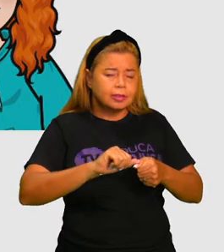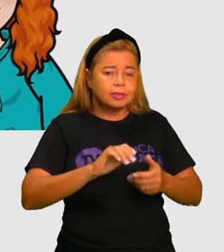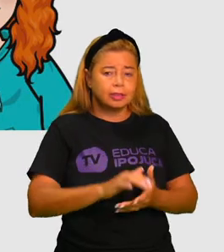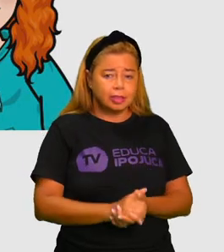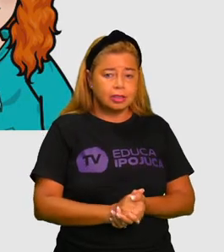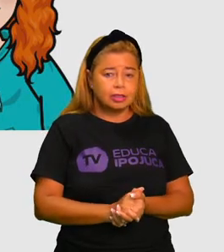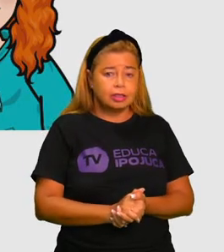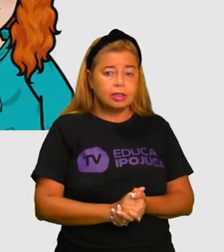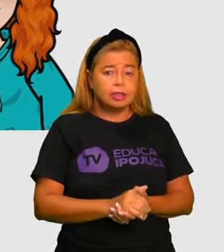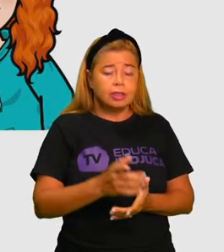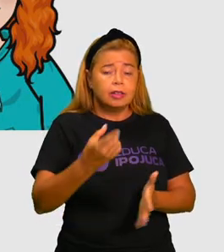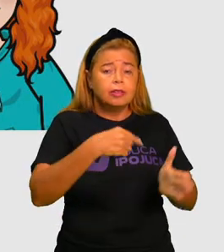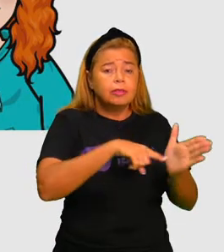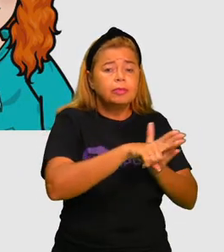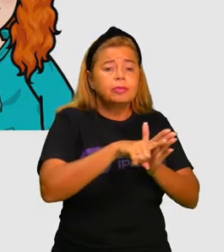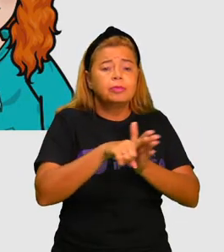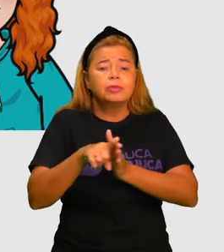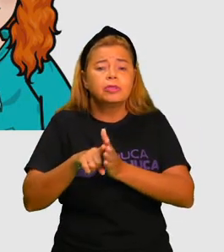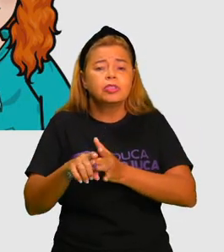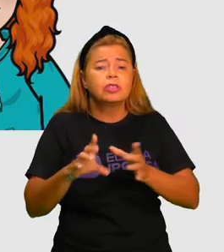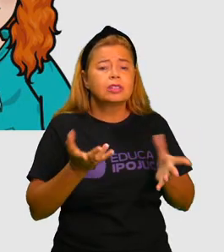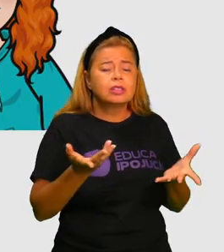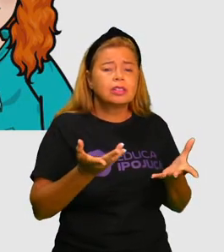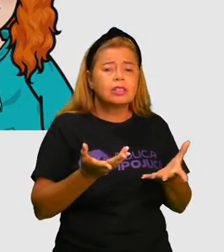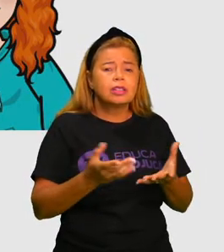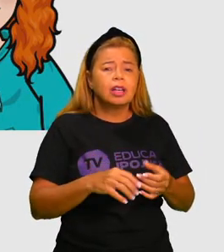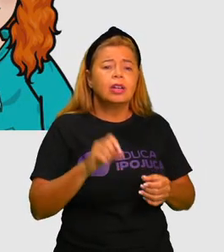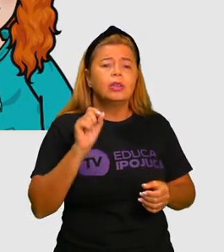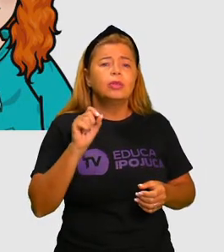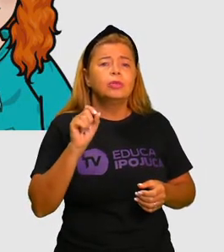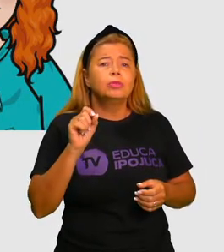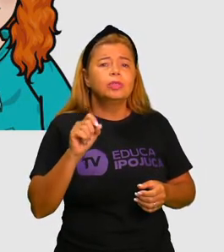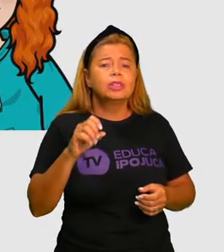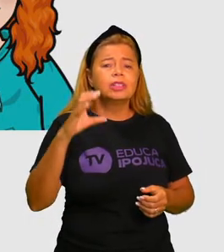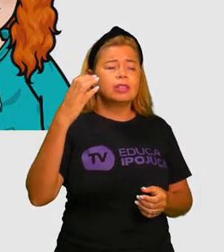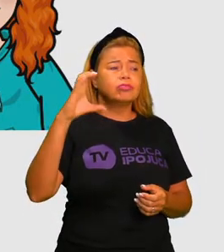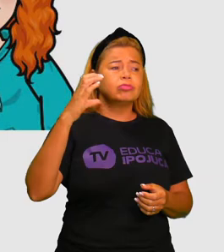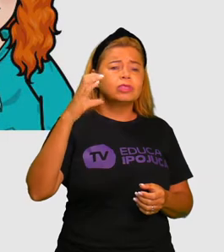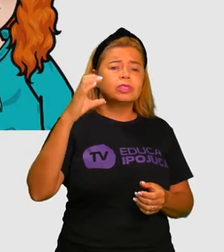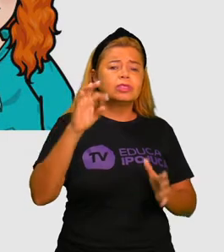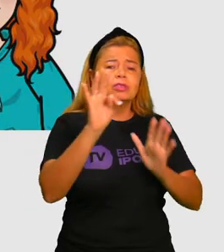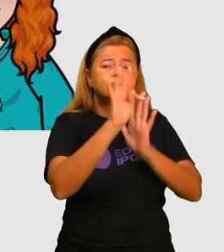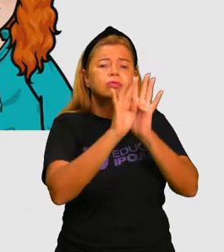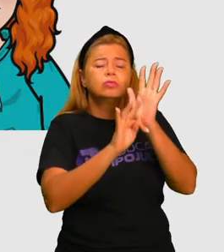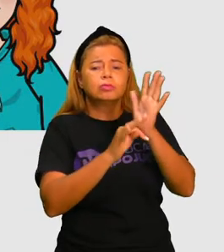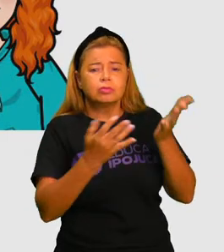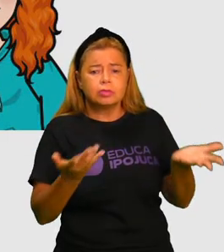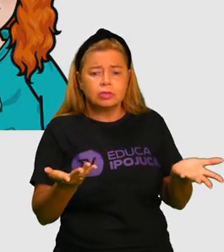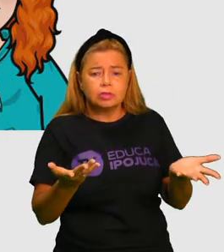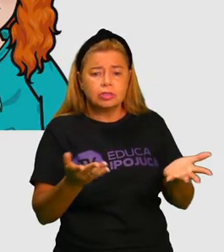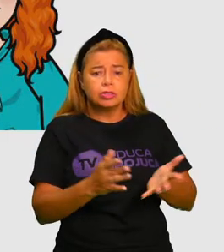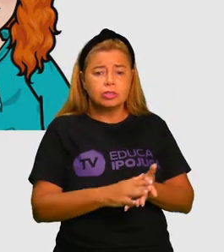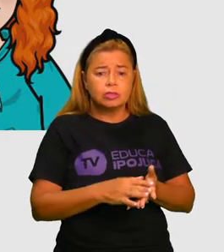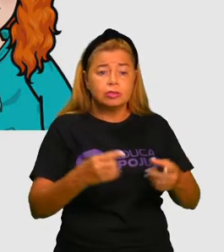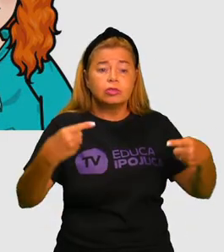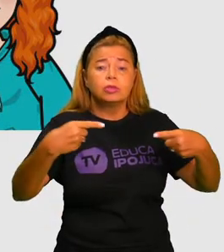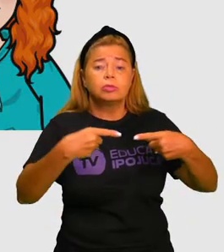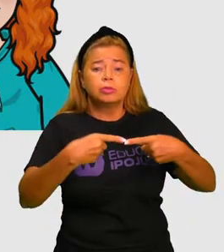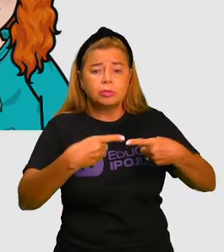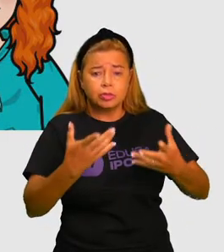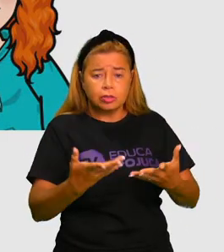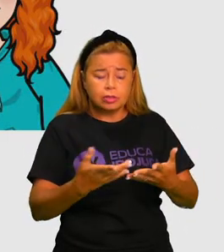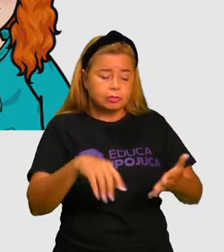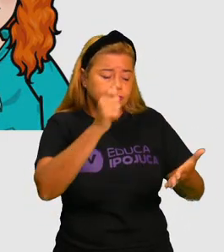conceito de texto de divulgação científica. que vem a ser esse texto? O que é que ele faz? Qual é o objetivo dele? E anotem